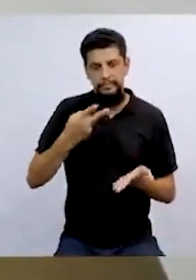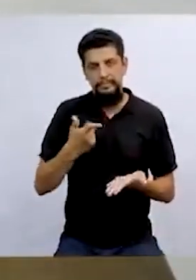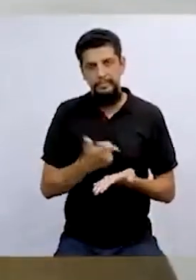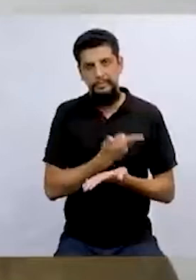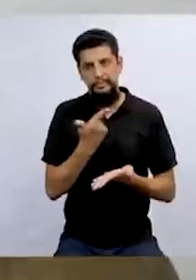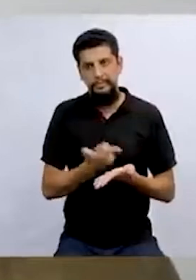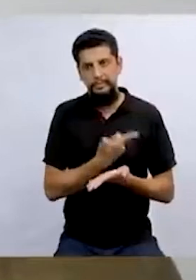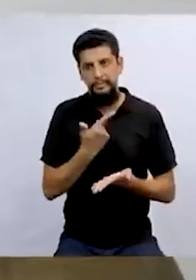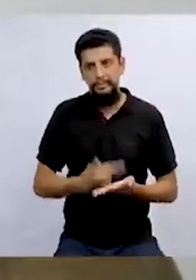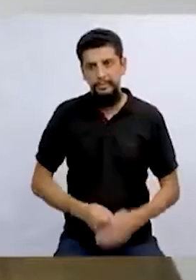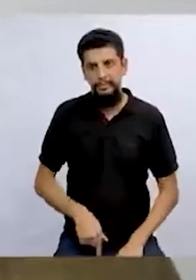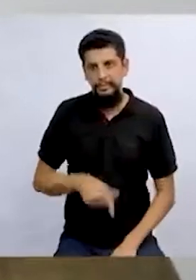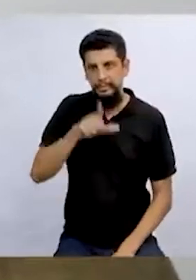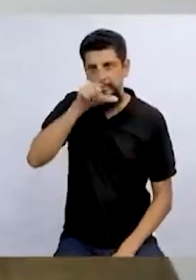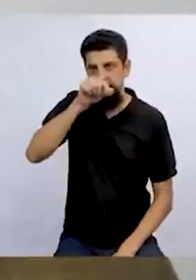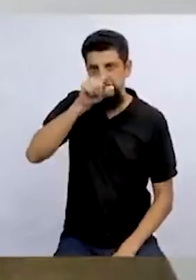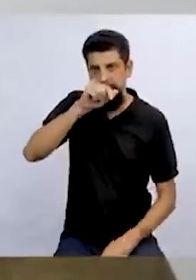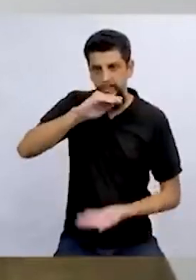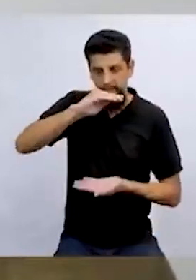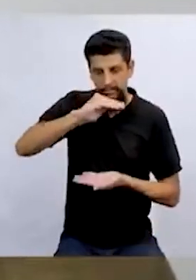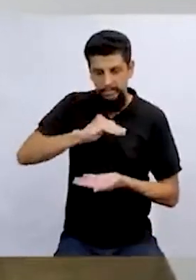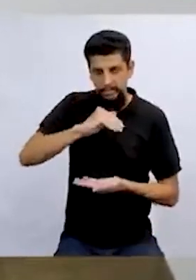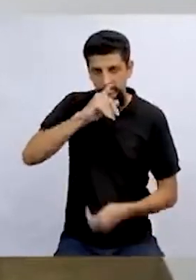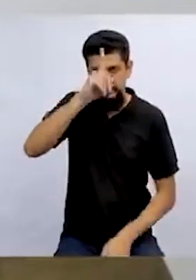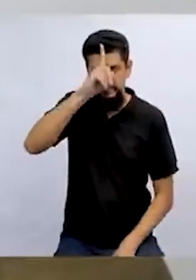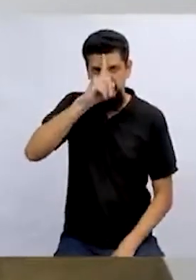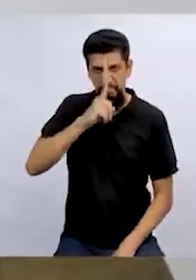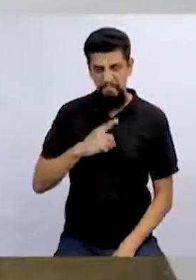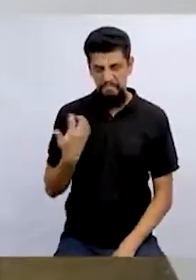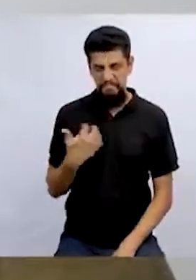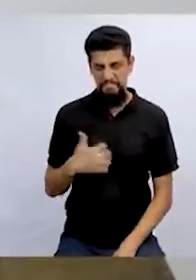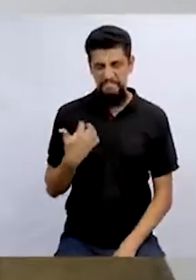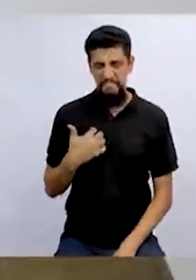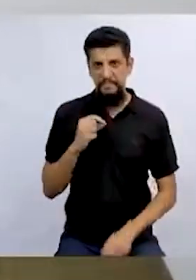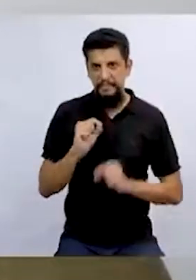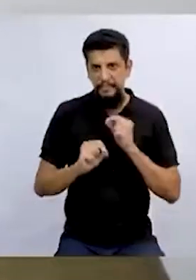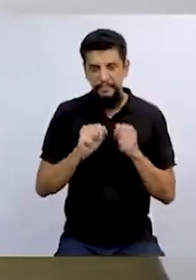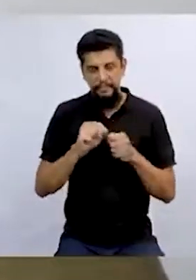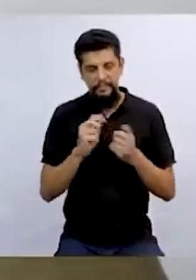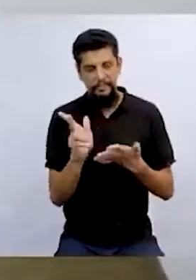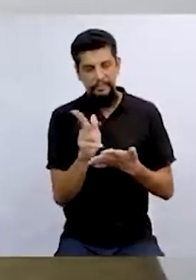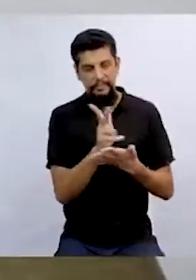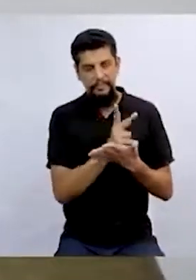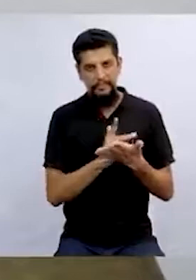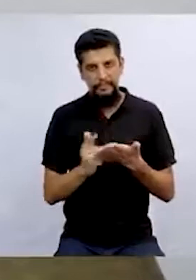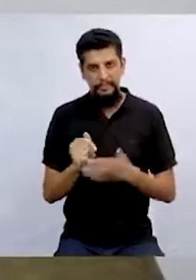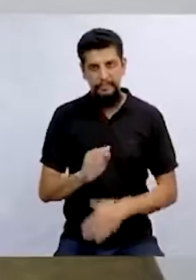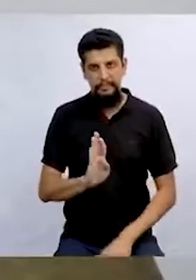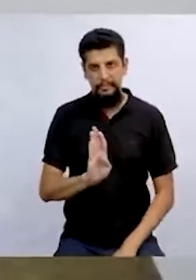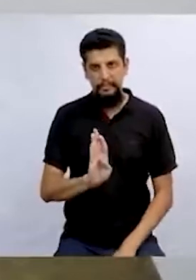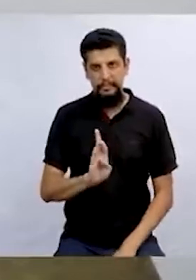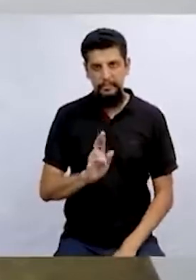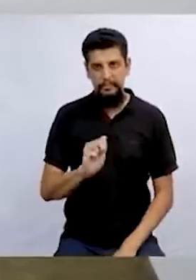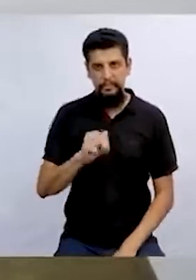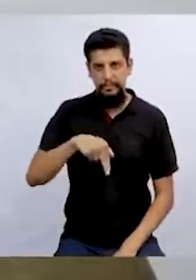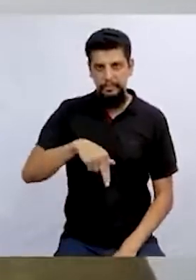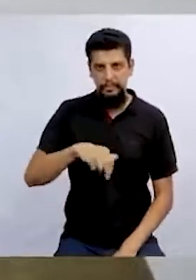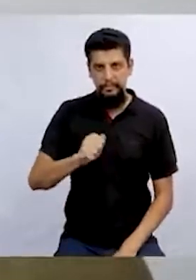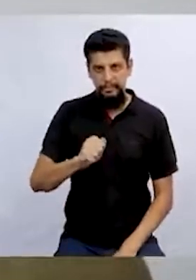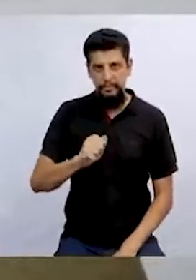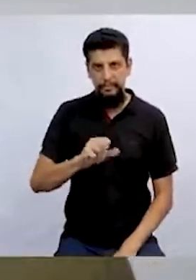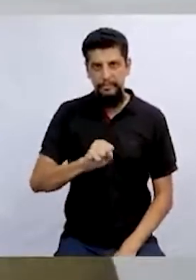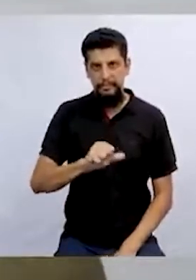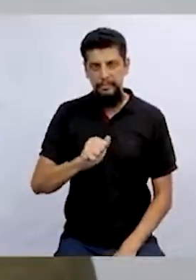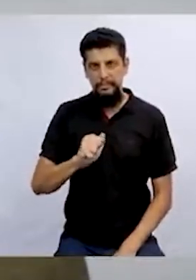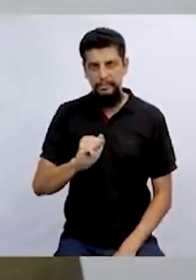livro. Se chama O Pintinho Ruivo de Raiva. E quem fez as ilustrações foi a Bruna Assis Brasil.